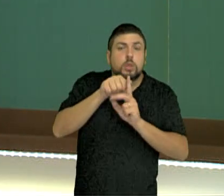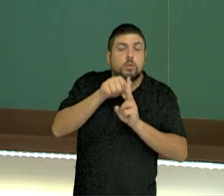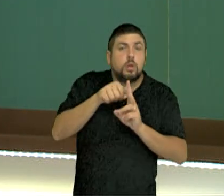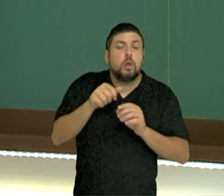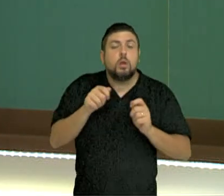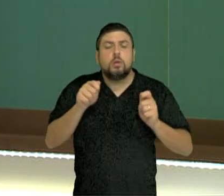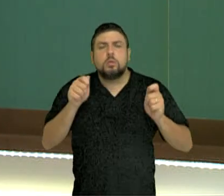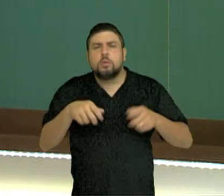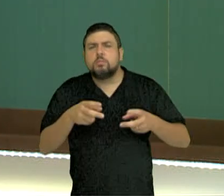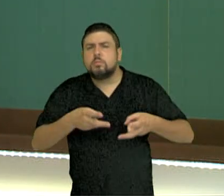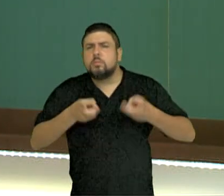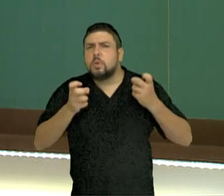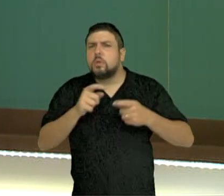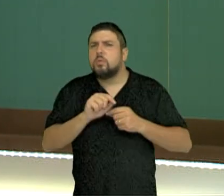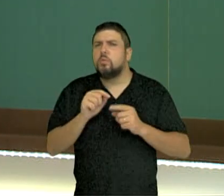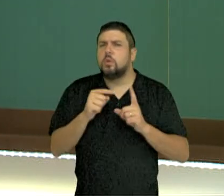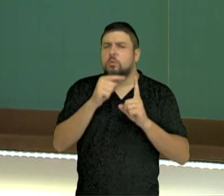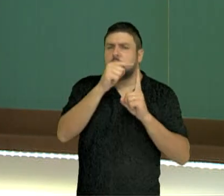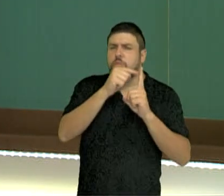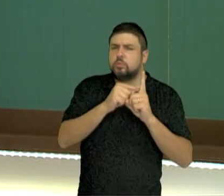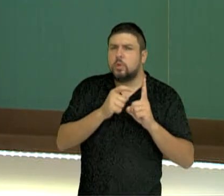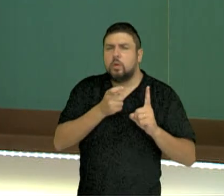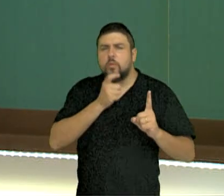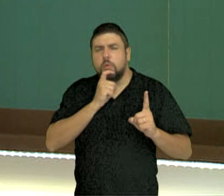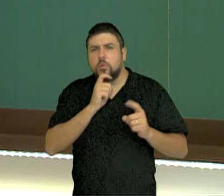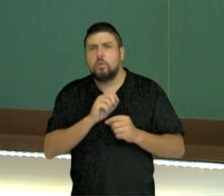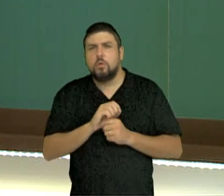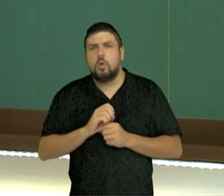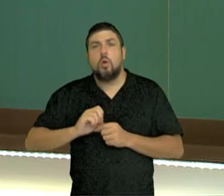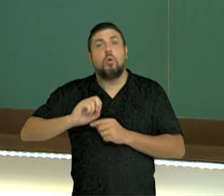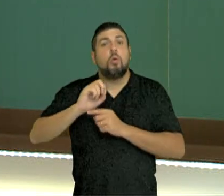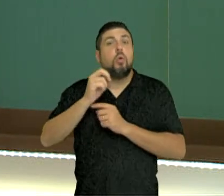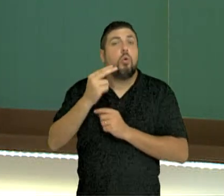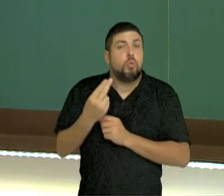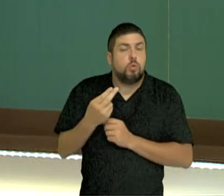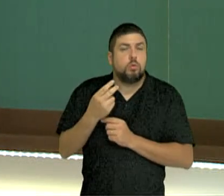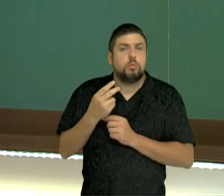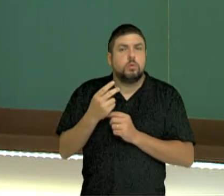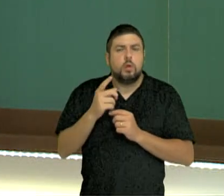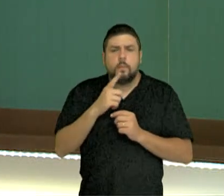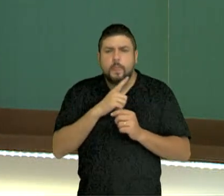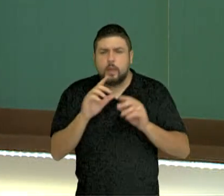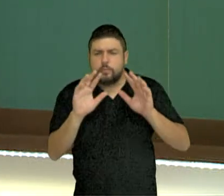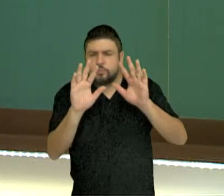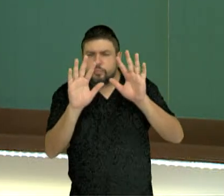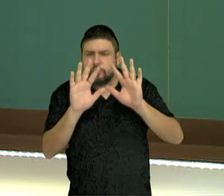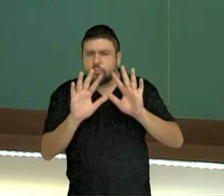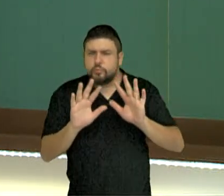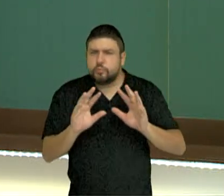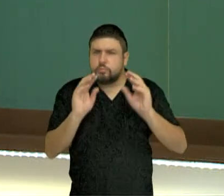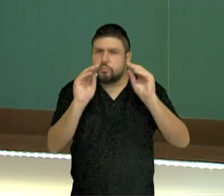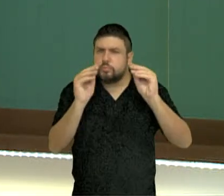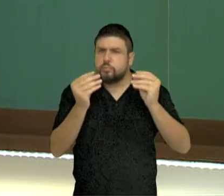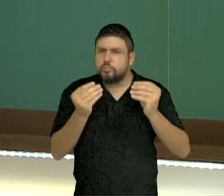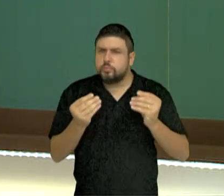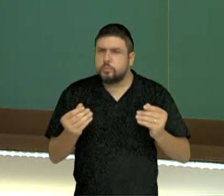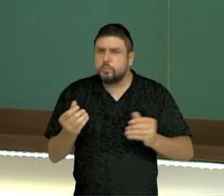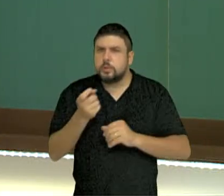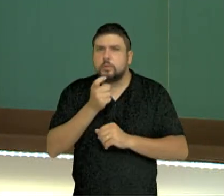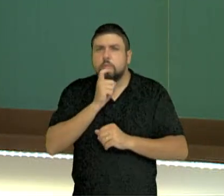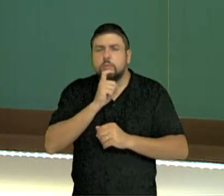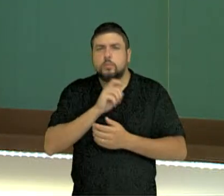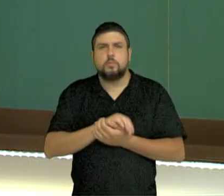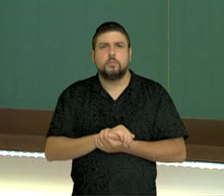podendo haver ou não temperaturas negativas, ou ainda a incidência ou não de geadas ou neves. Então, estas